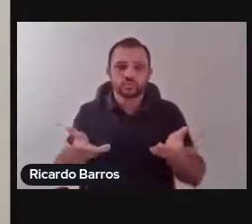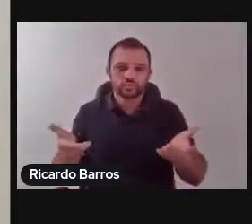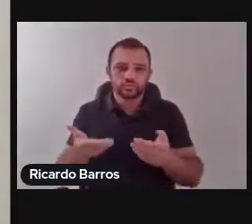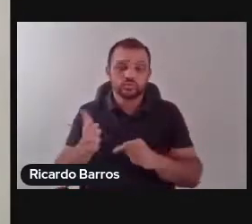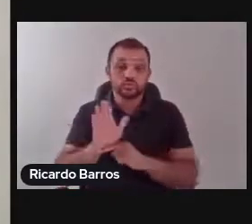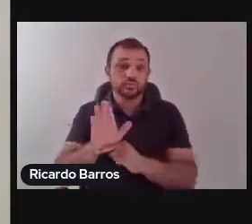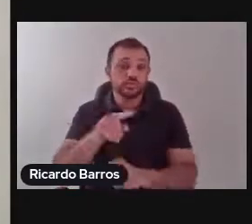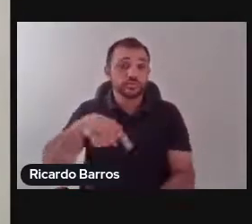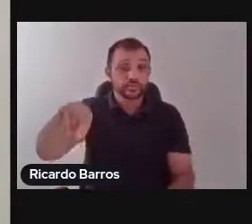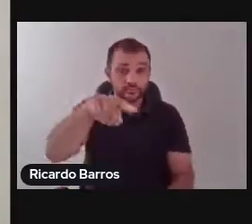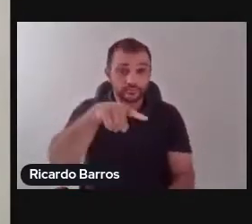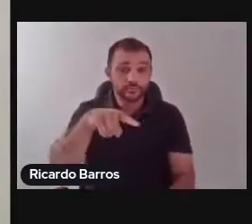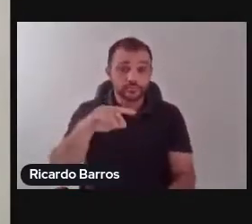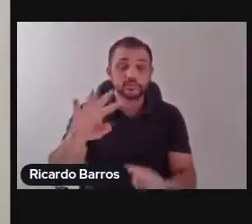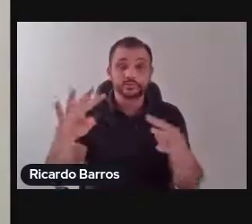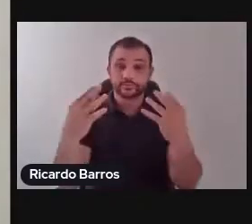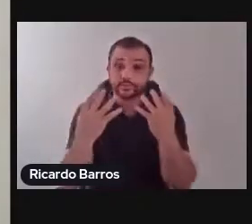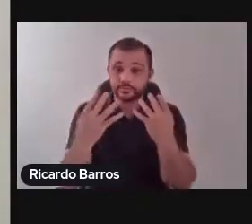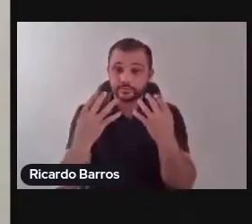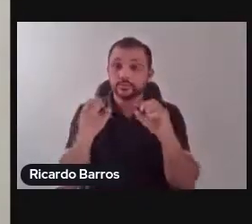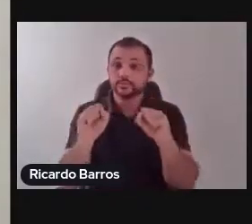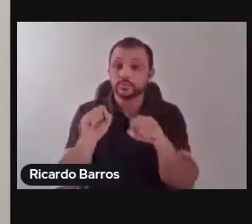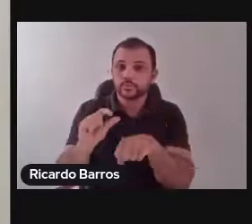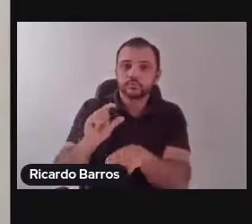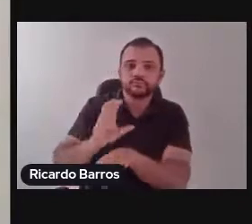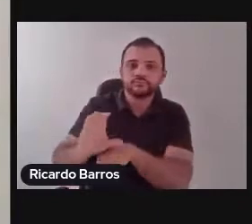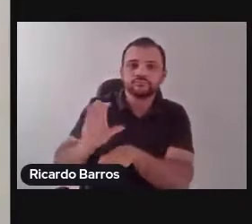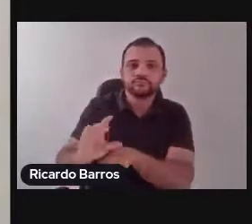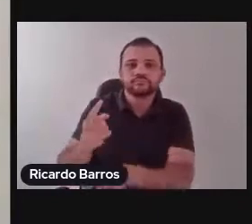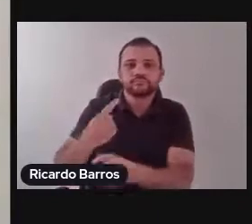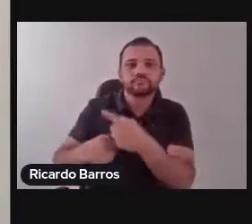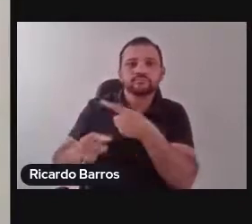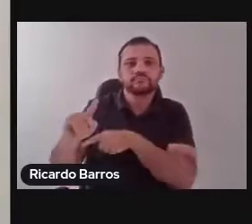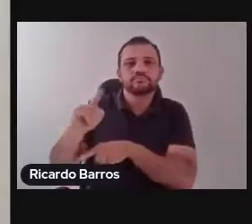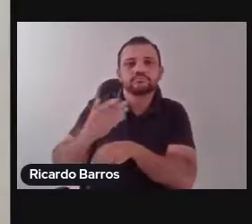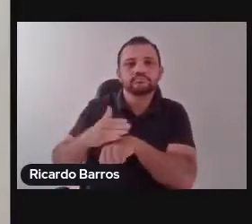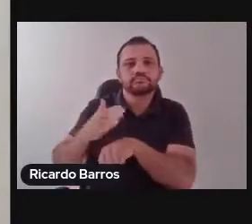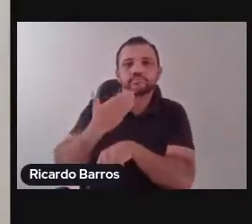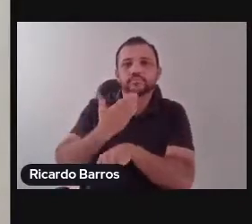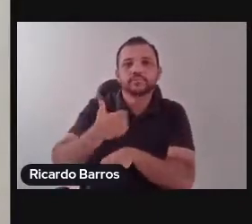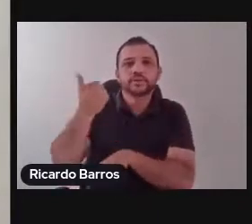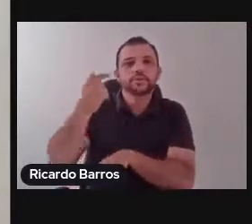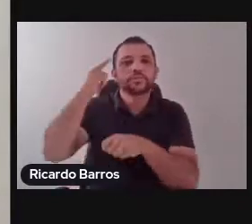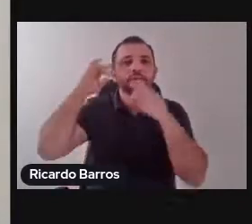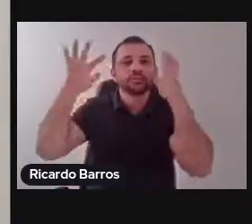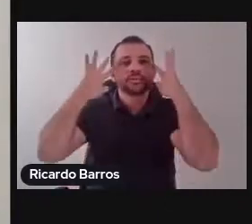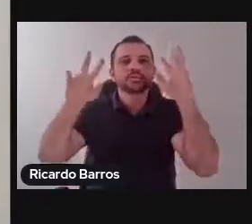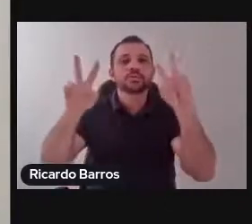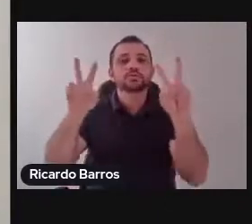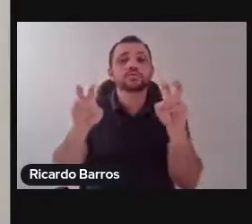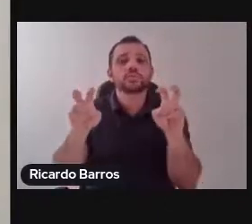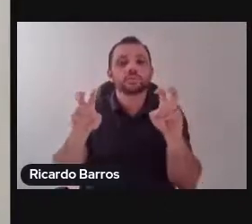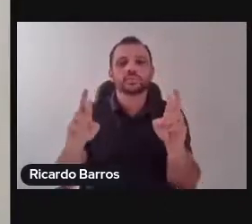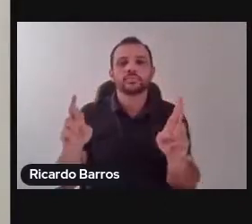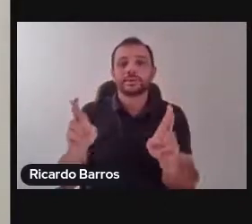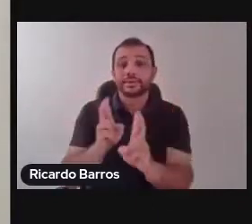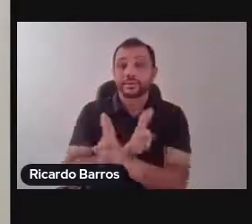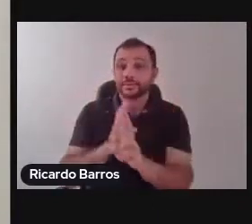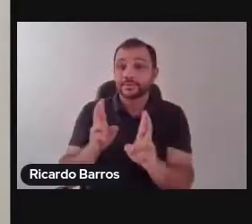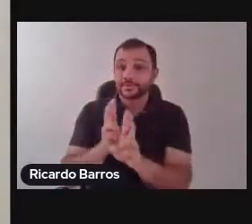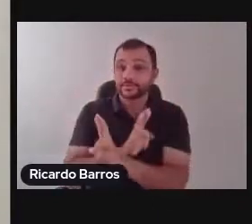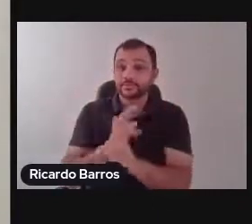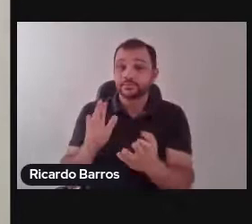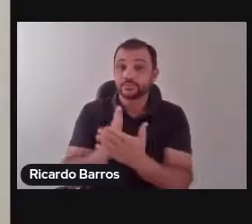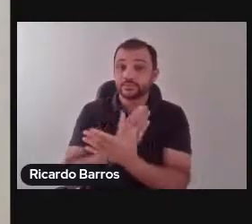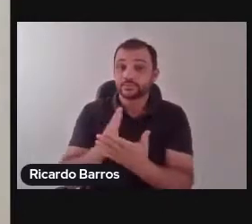adequado para, de fato, fazer pensar um pouco das relações tensas que são experimentadas